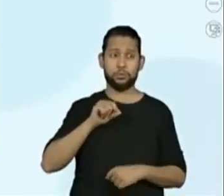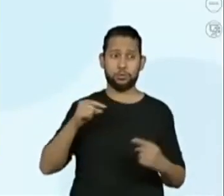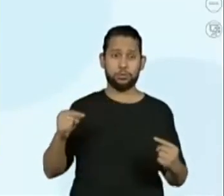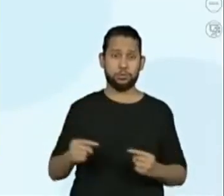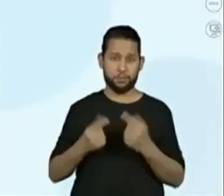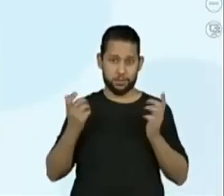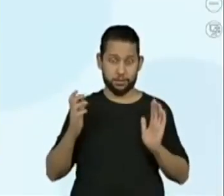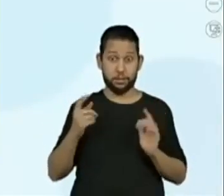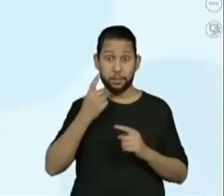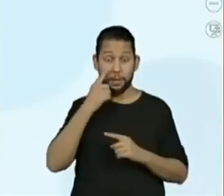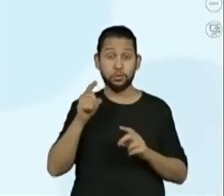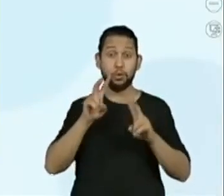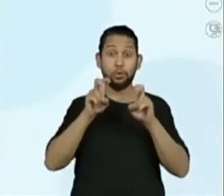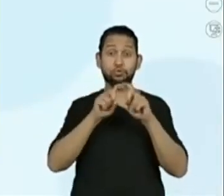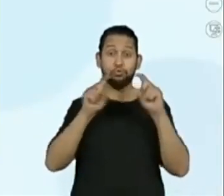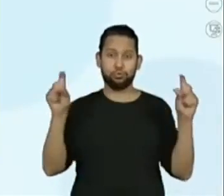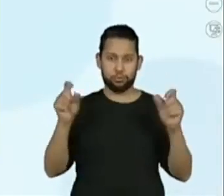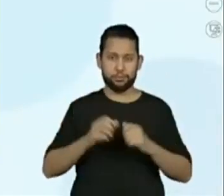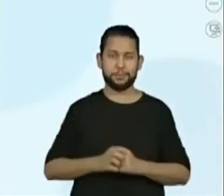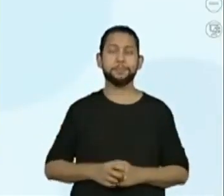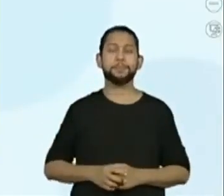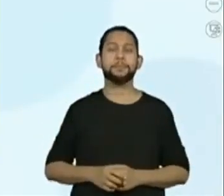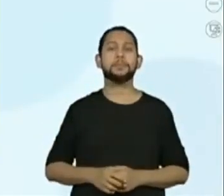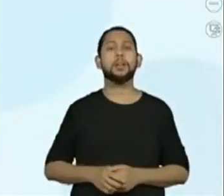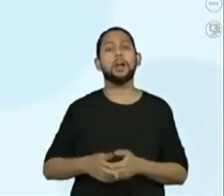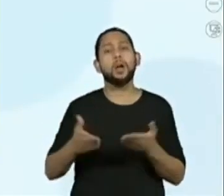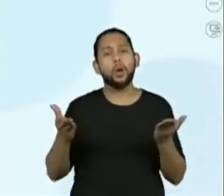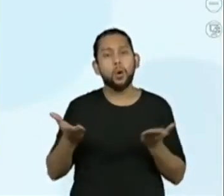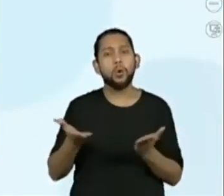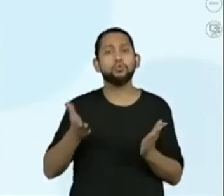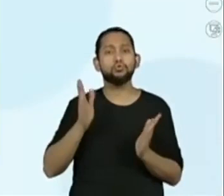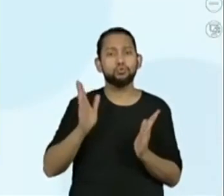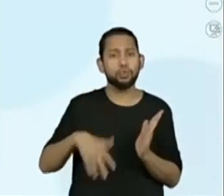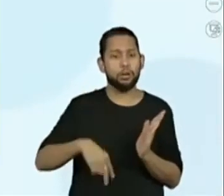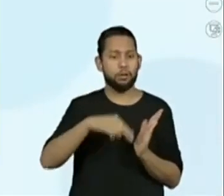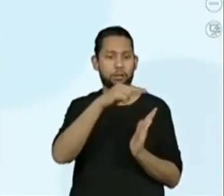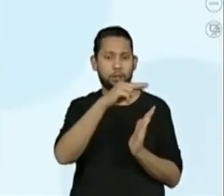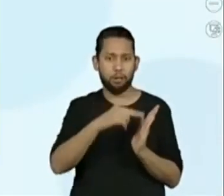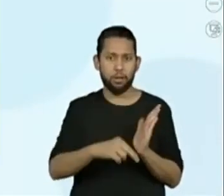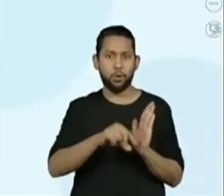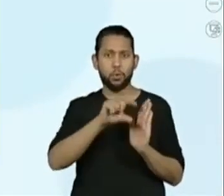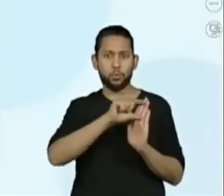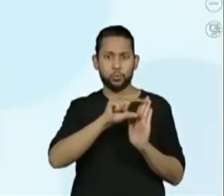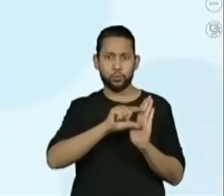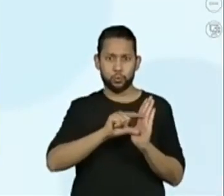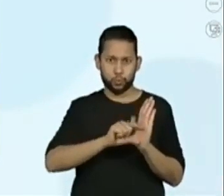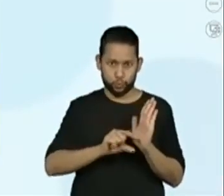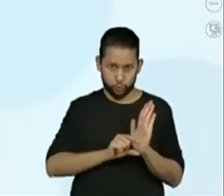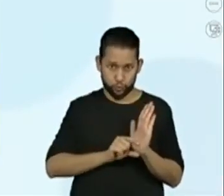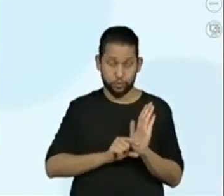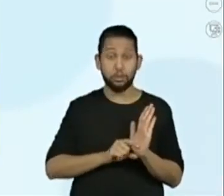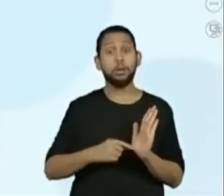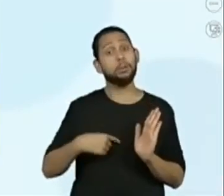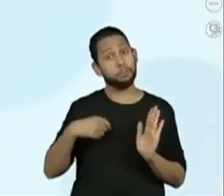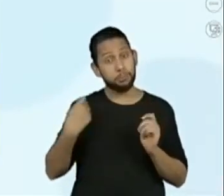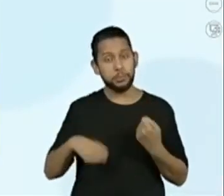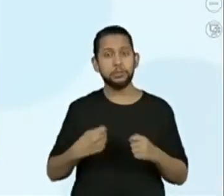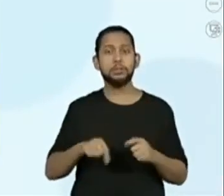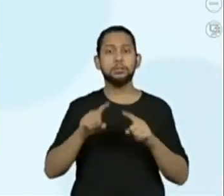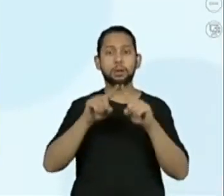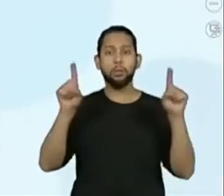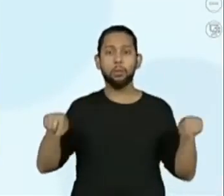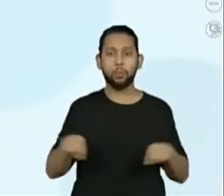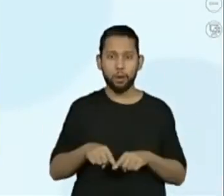Então, vamos ao título aí. Agora que já realizamos a leitura dos trechos das notícias, vamos preencher o quadro,